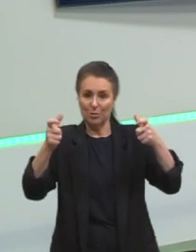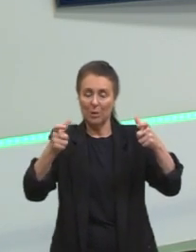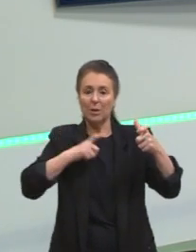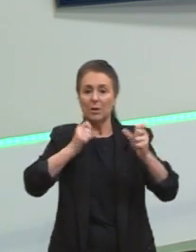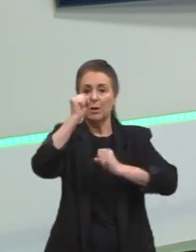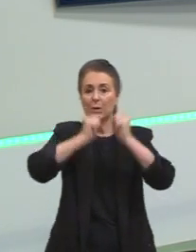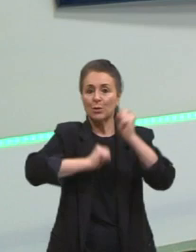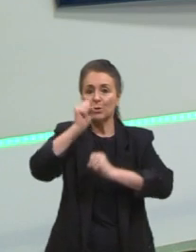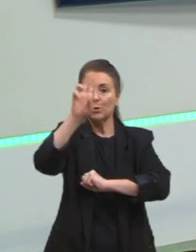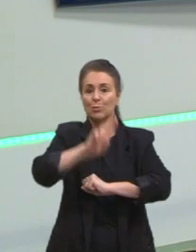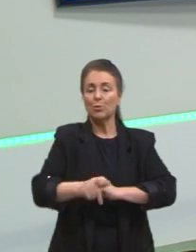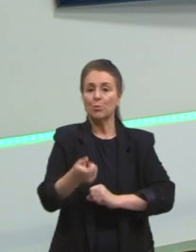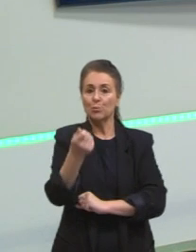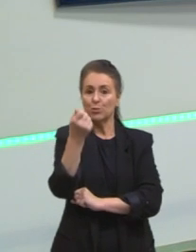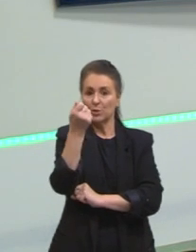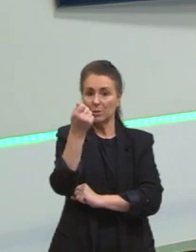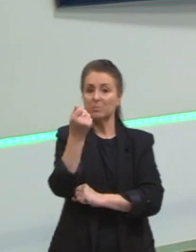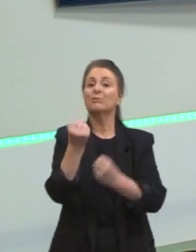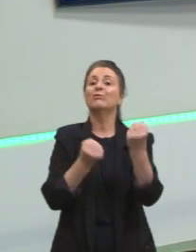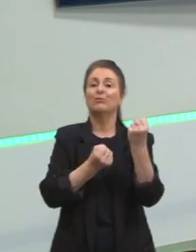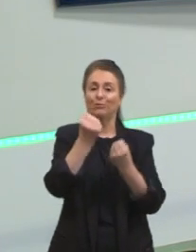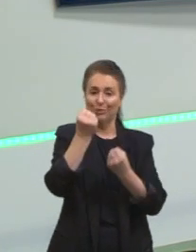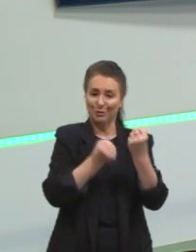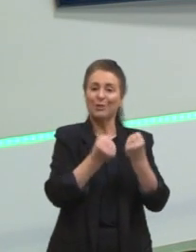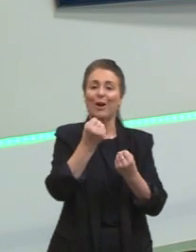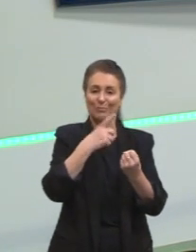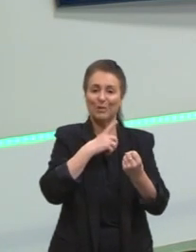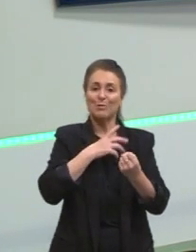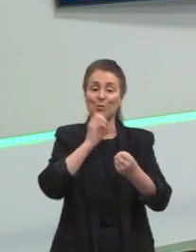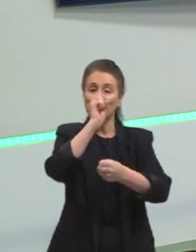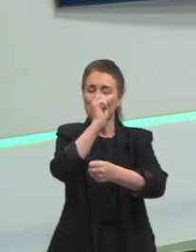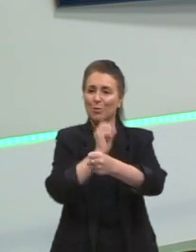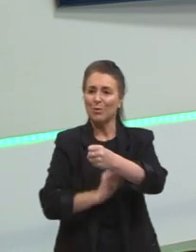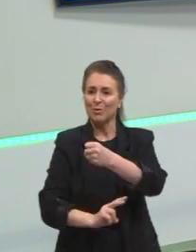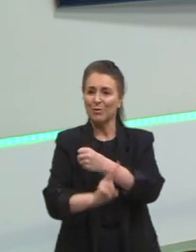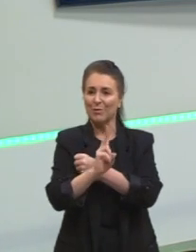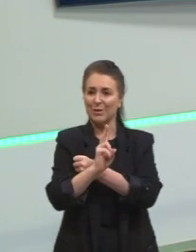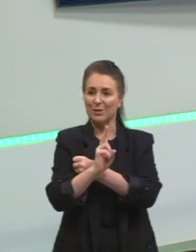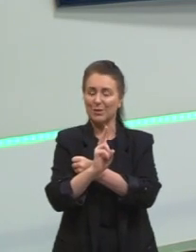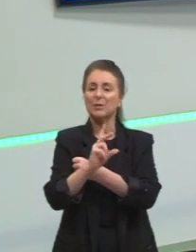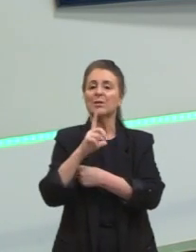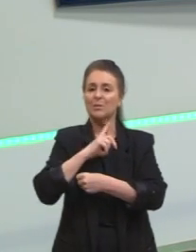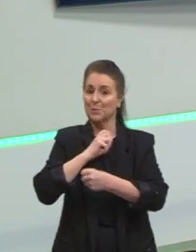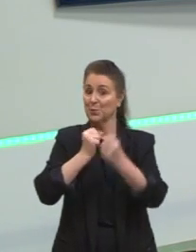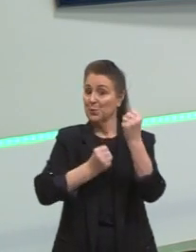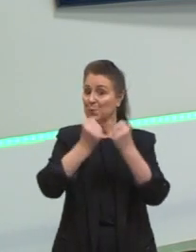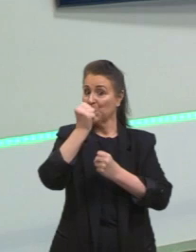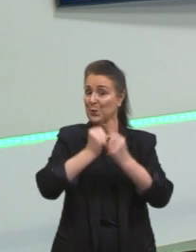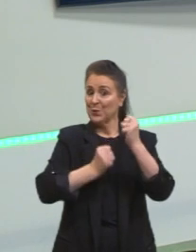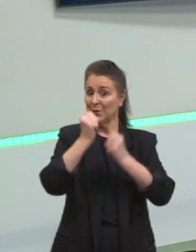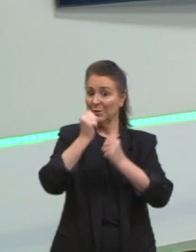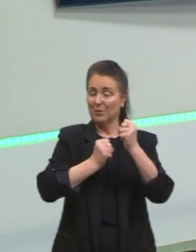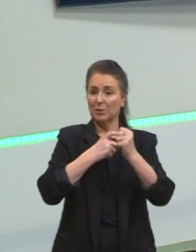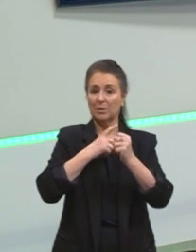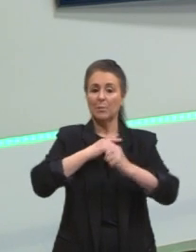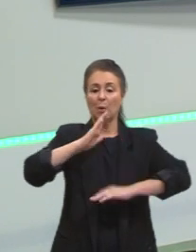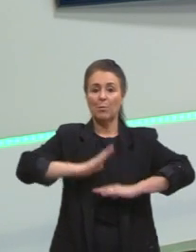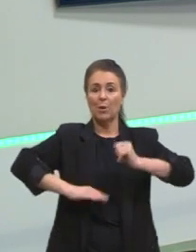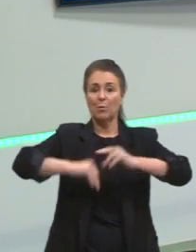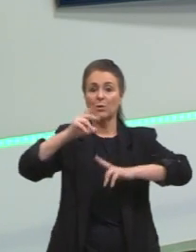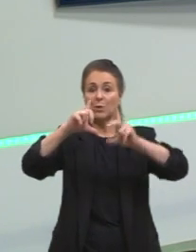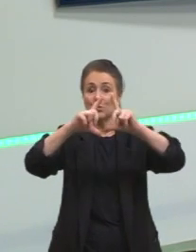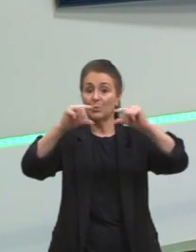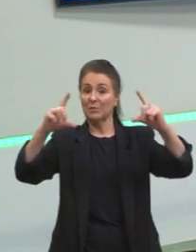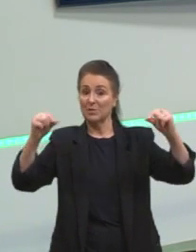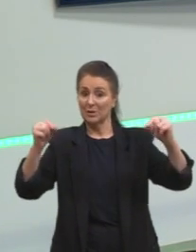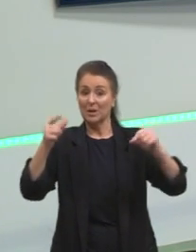muito dinheiro foi a automobilística, Abriram várias indústrias nesse período também. Para a construção de Brasília, ele precisou de